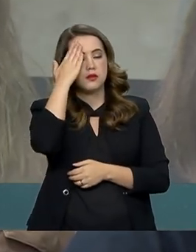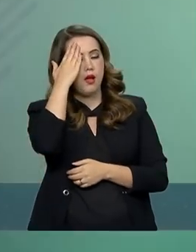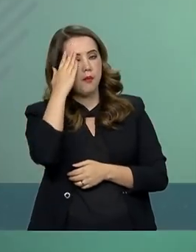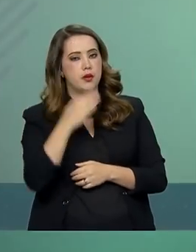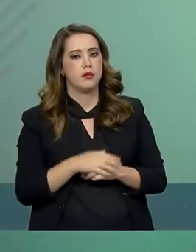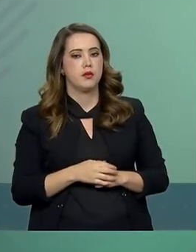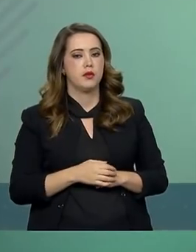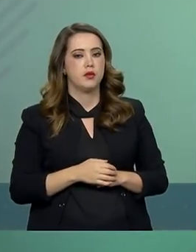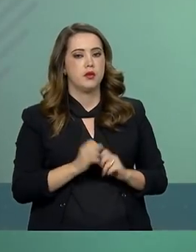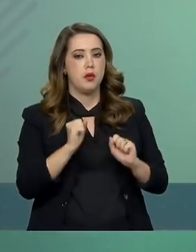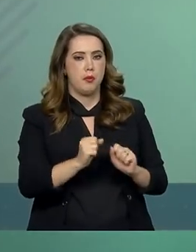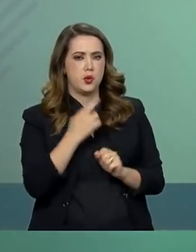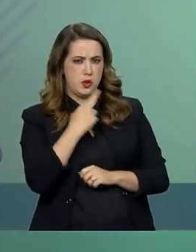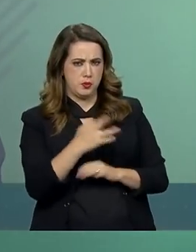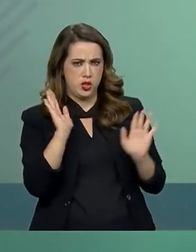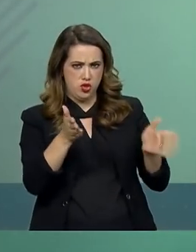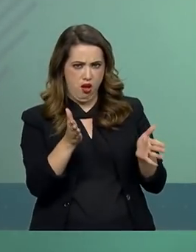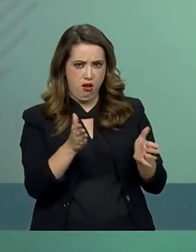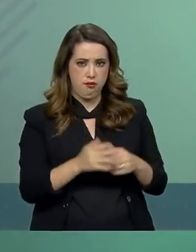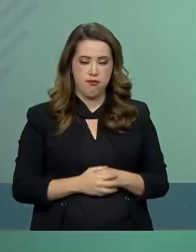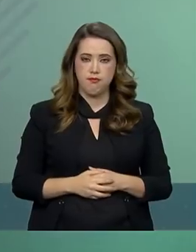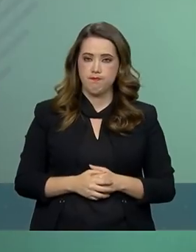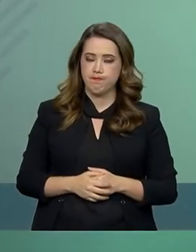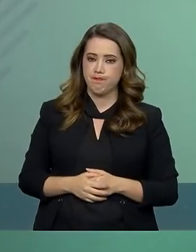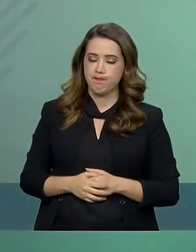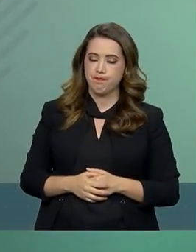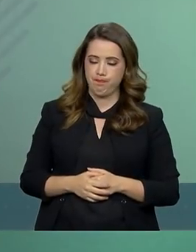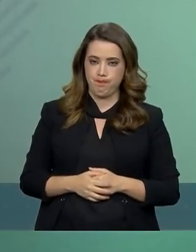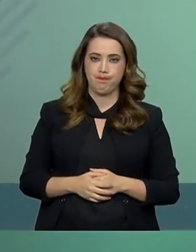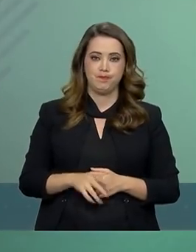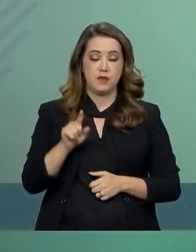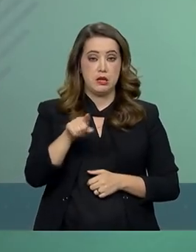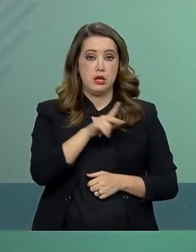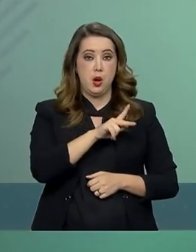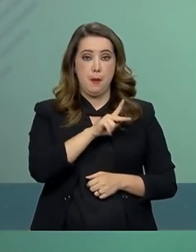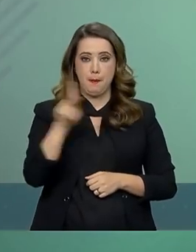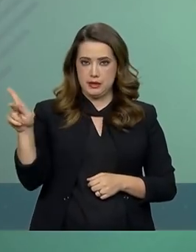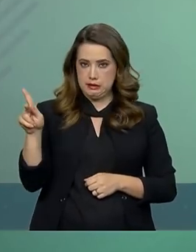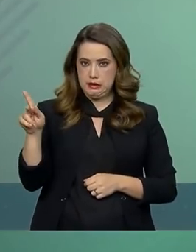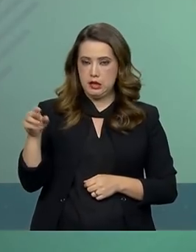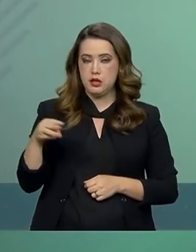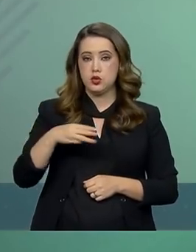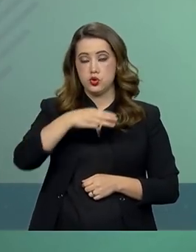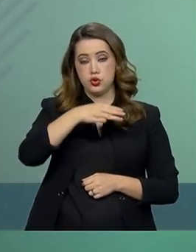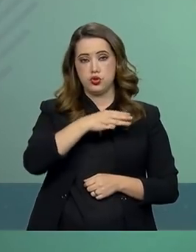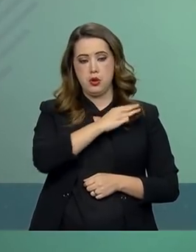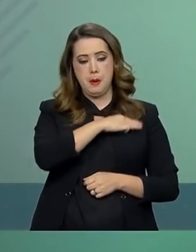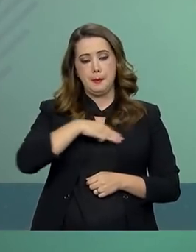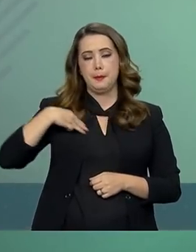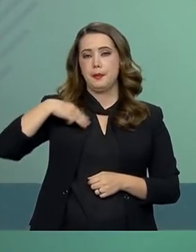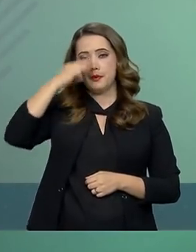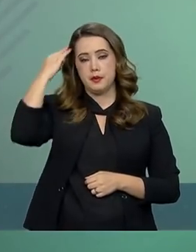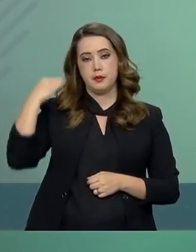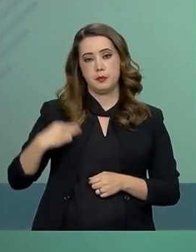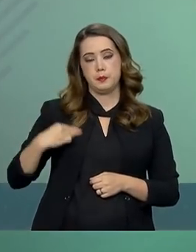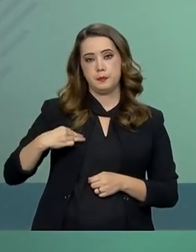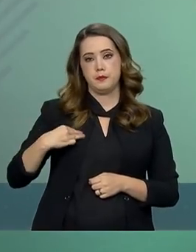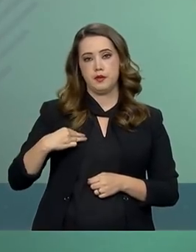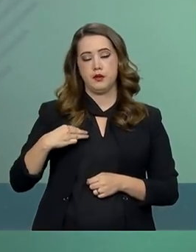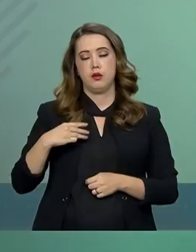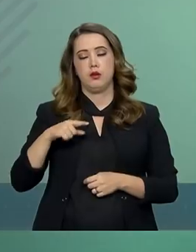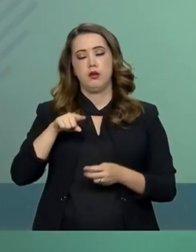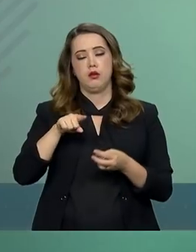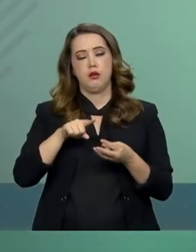Posso te contra-atacar aí, logo? Então, o presidente, a senhora Michele Bolsonaro, o ministro de Estado,